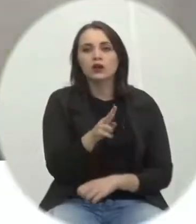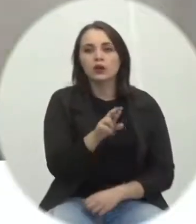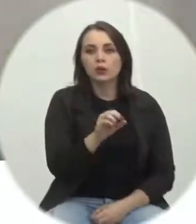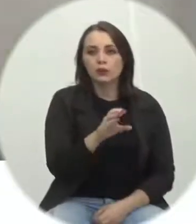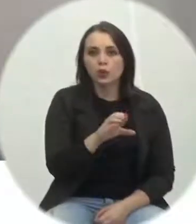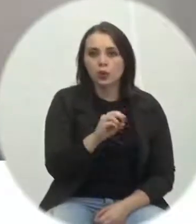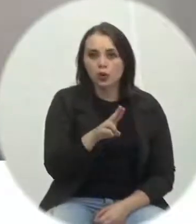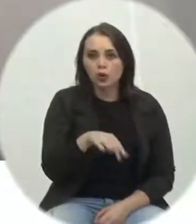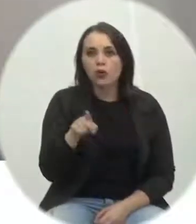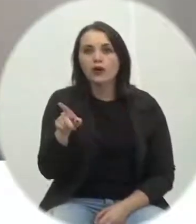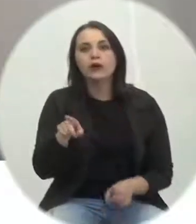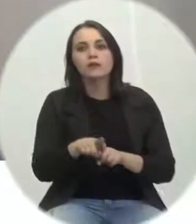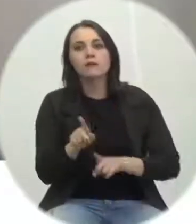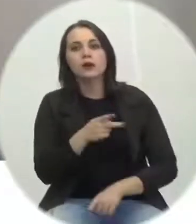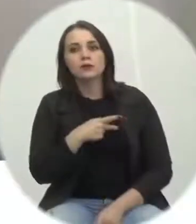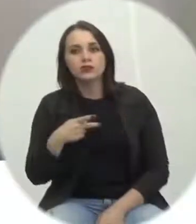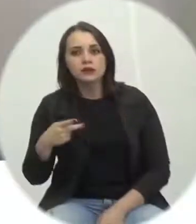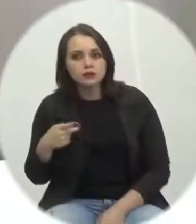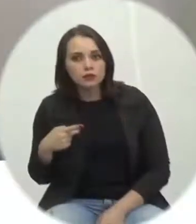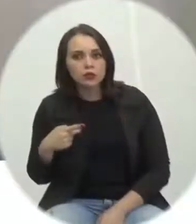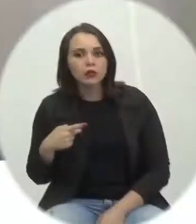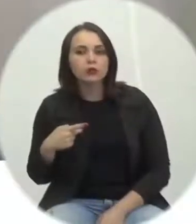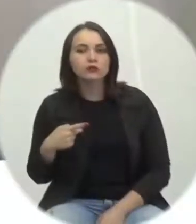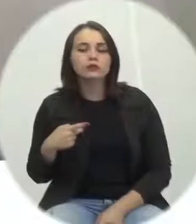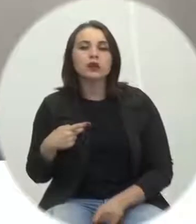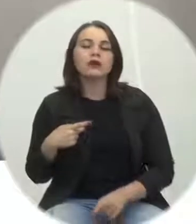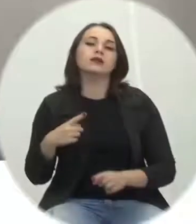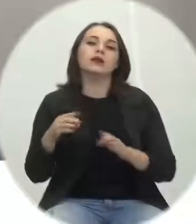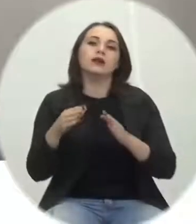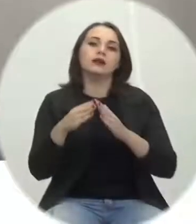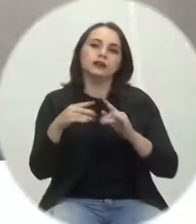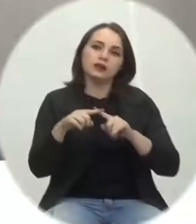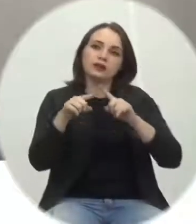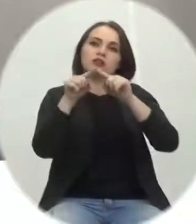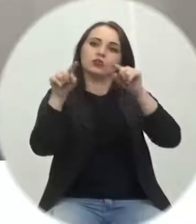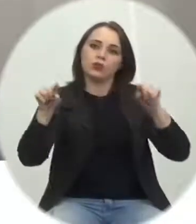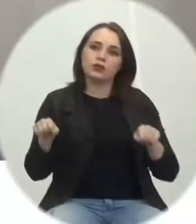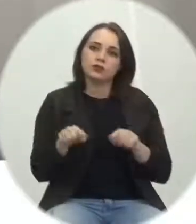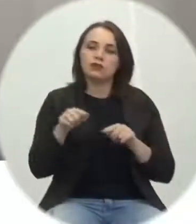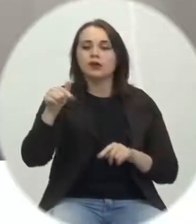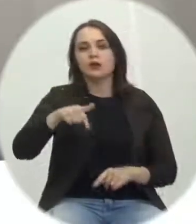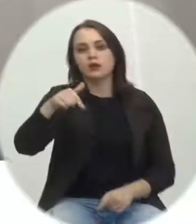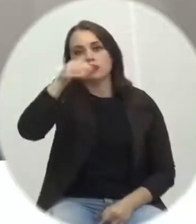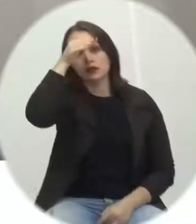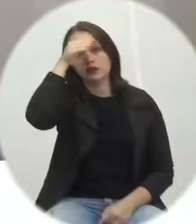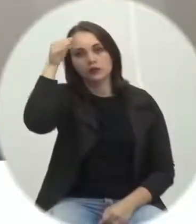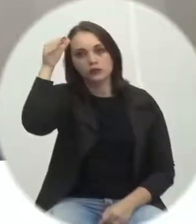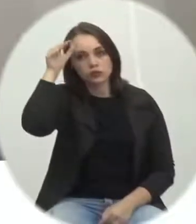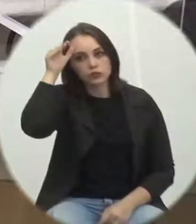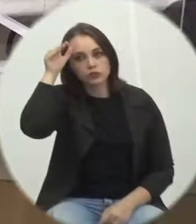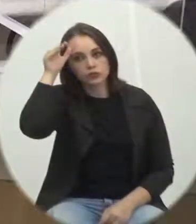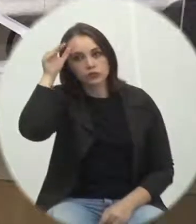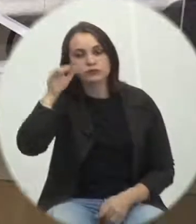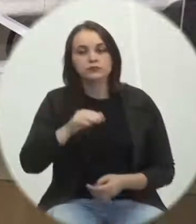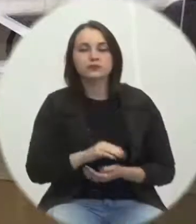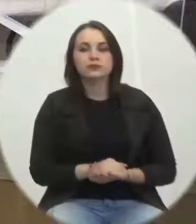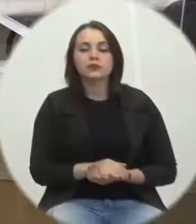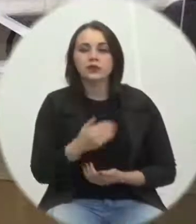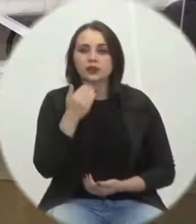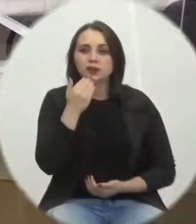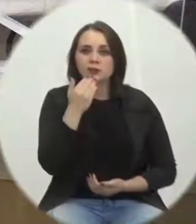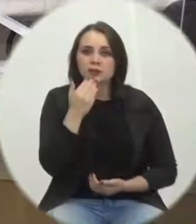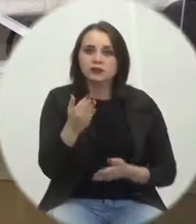pastor, um dos fundadores da Igreja Quadrangular em nossa cidade. Excelência, só peço a